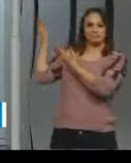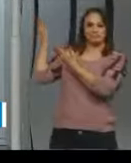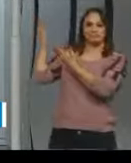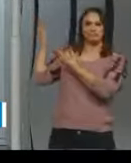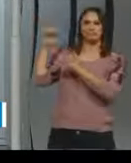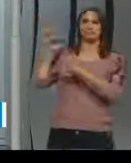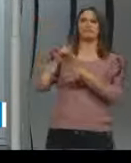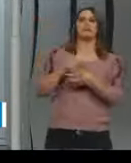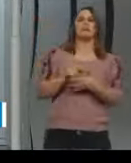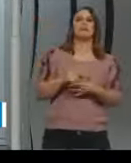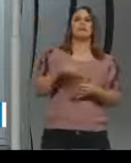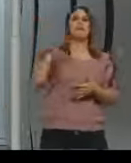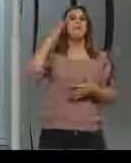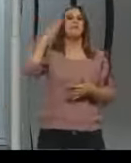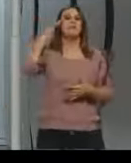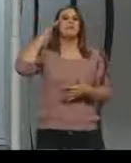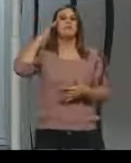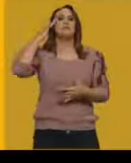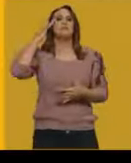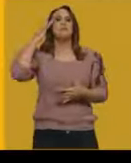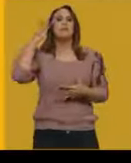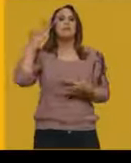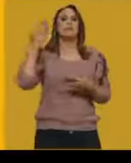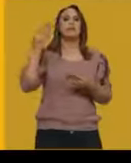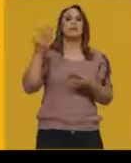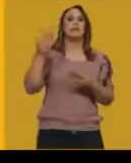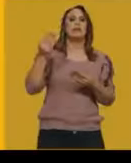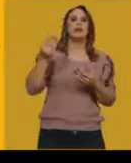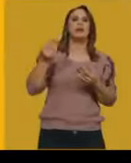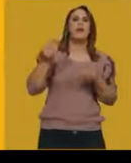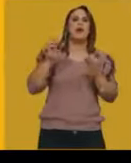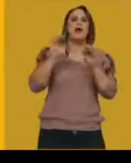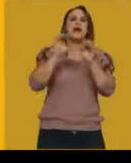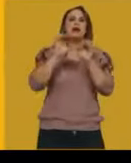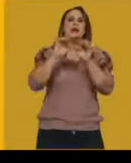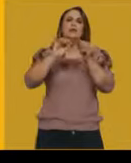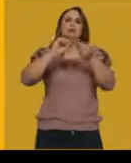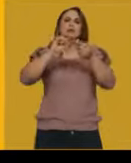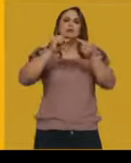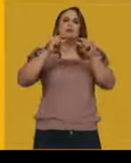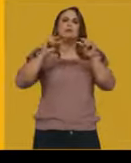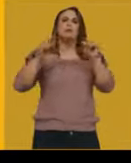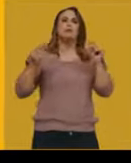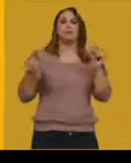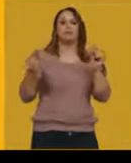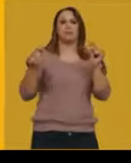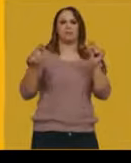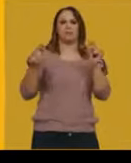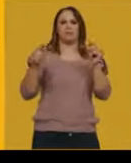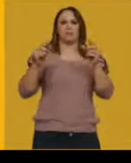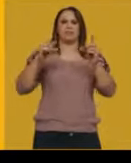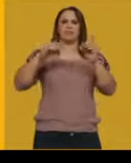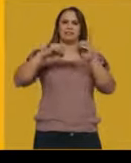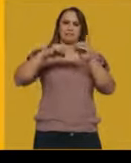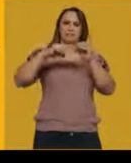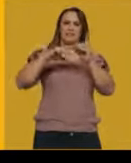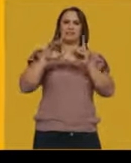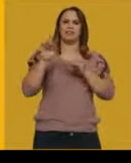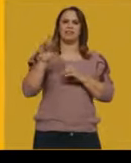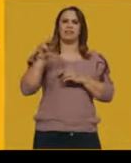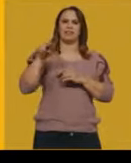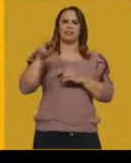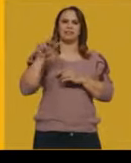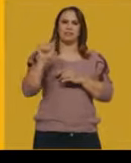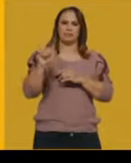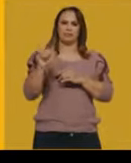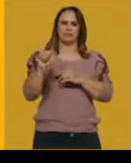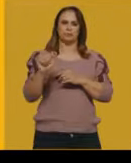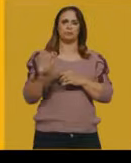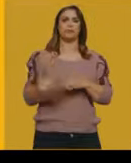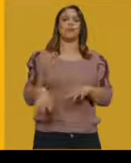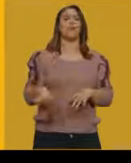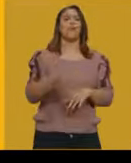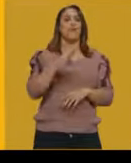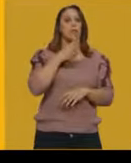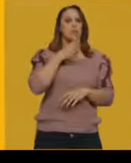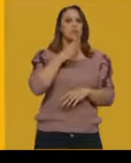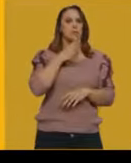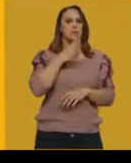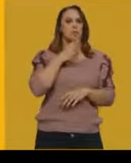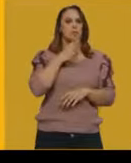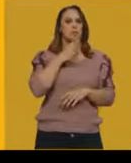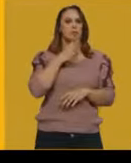molécula de DNA, entender como é que é essa estrutura, conhecer a técnica de eletroforese em gel